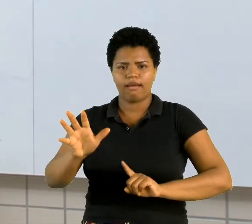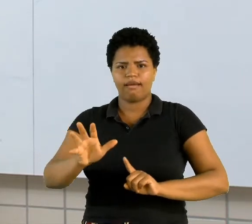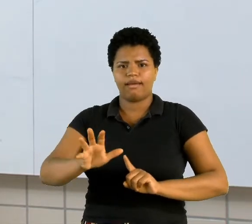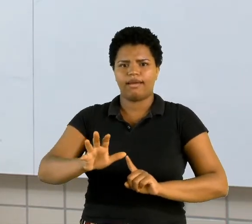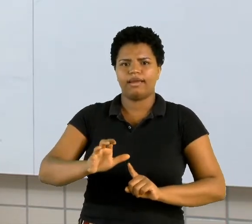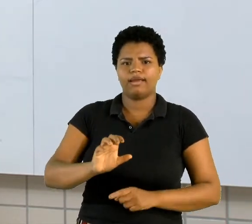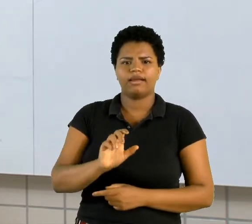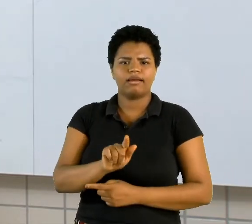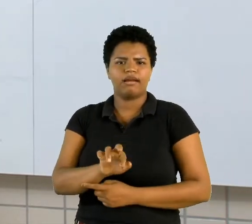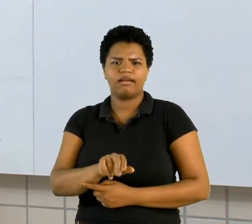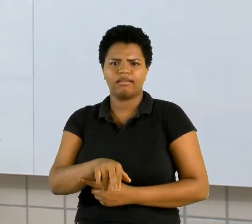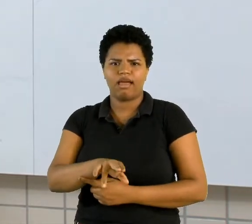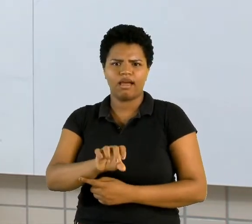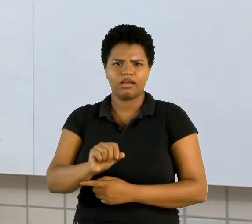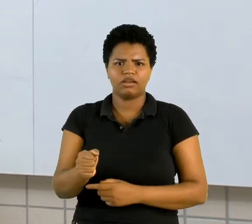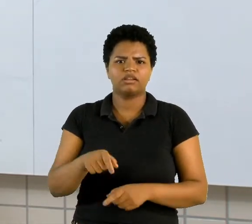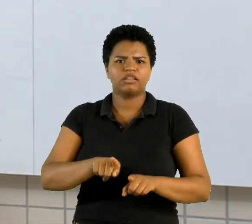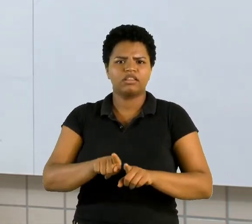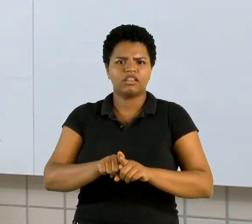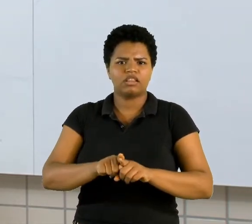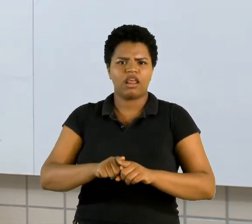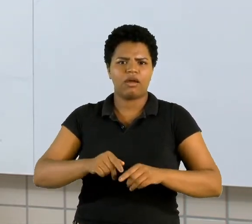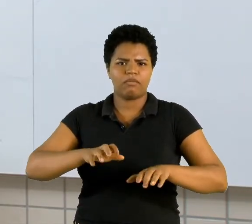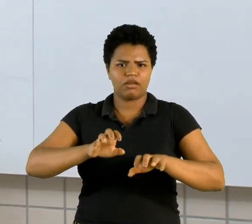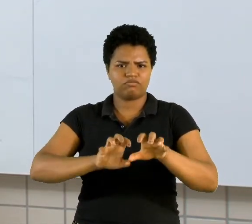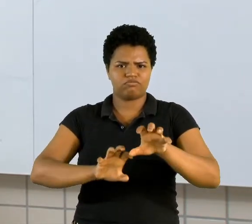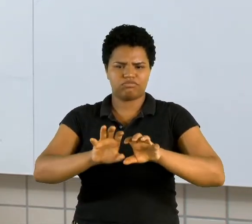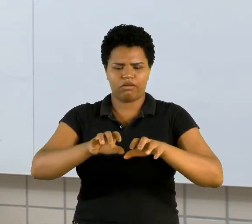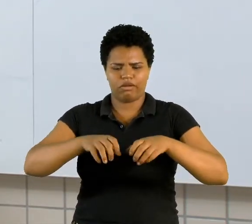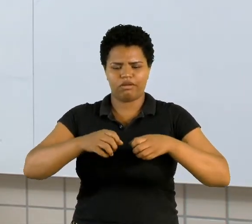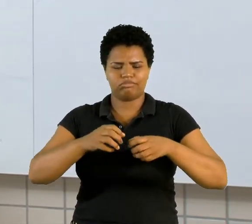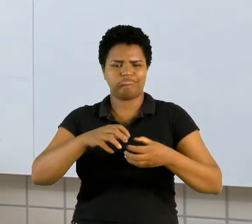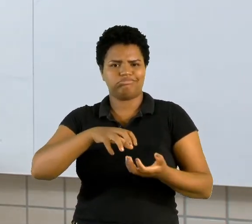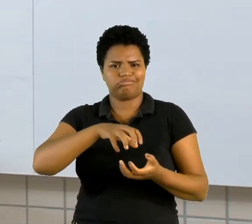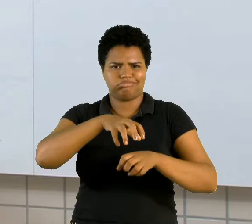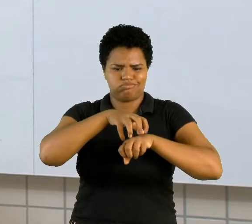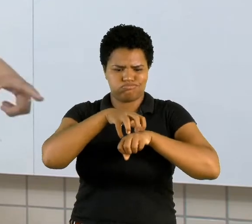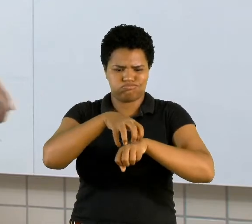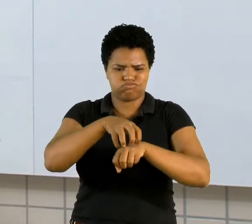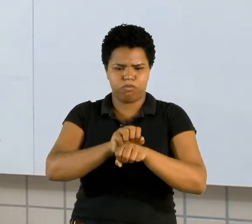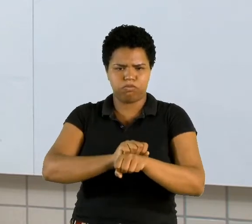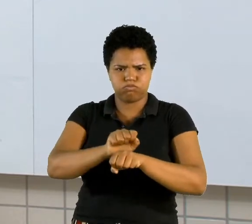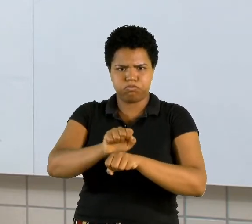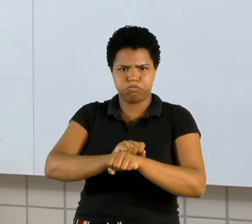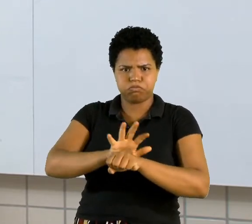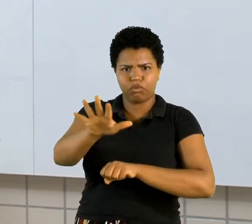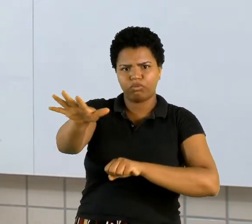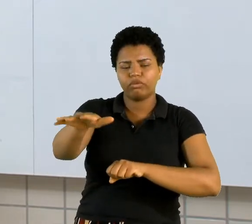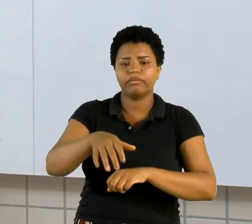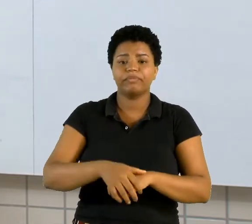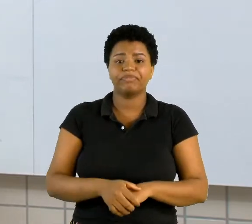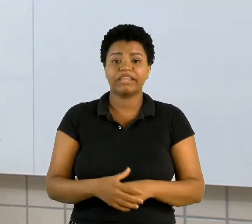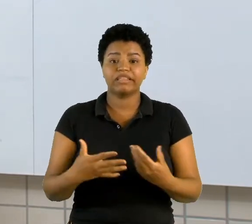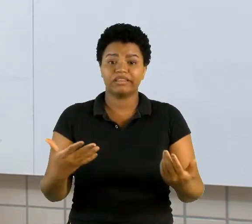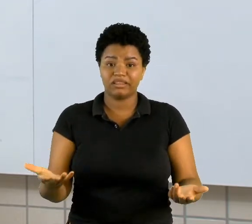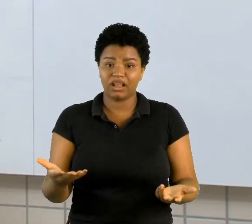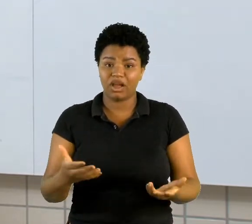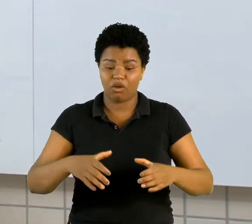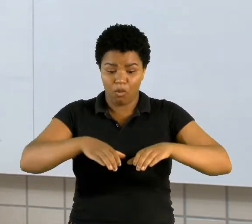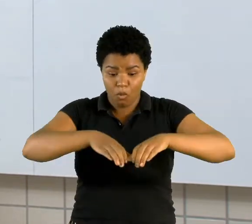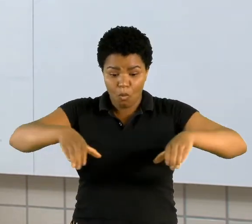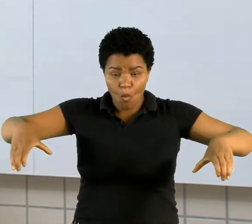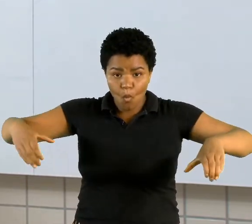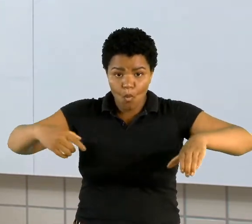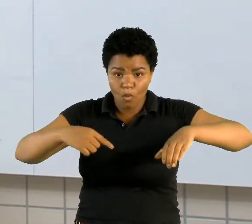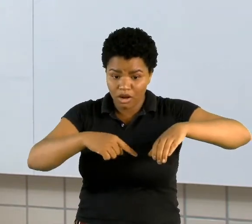o uso dos tanques de guerra, pronto. Rapidamente, a estratégia das trincheiras já não era mais um abrigo de proteção